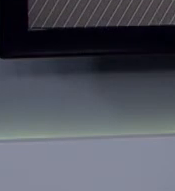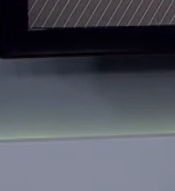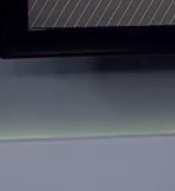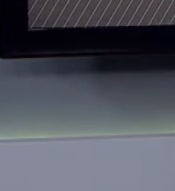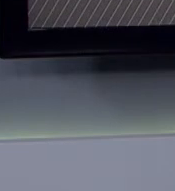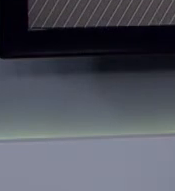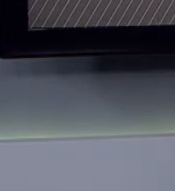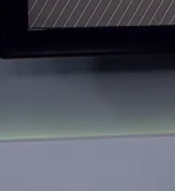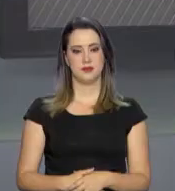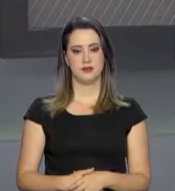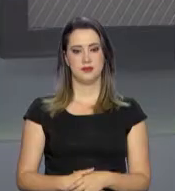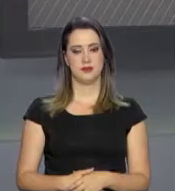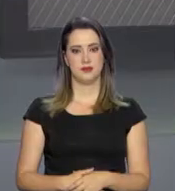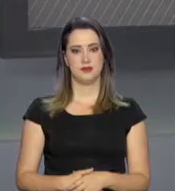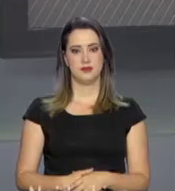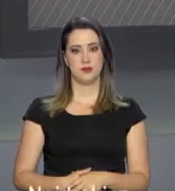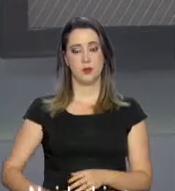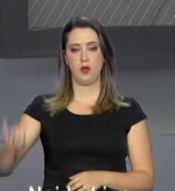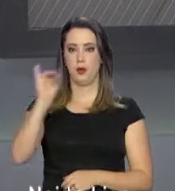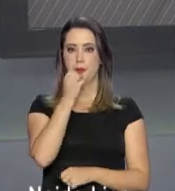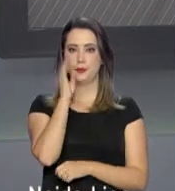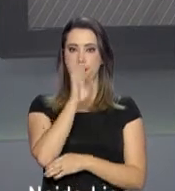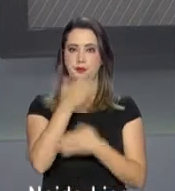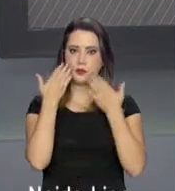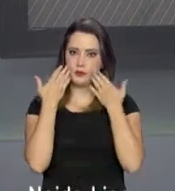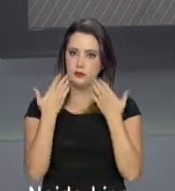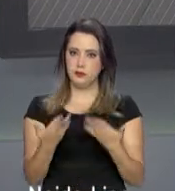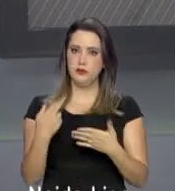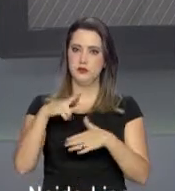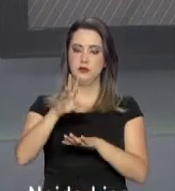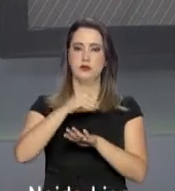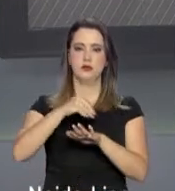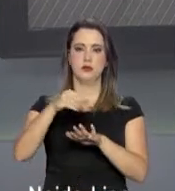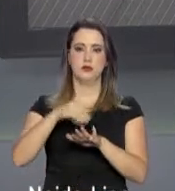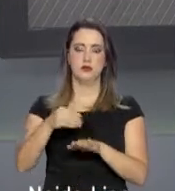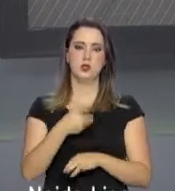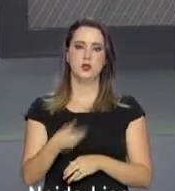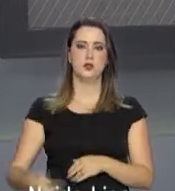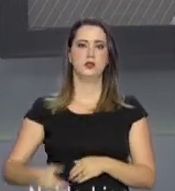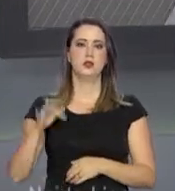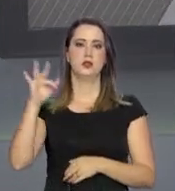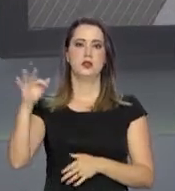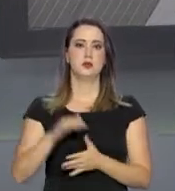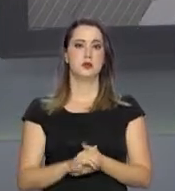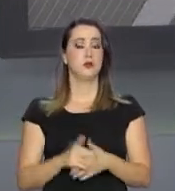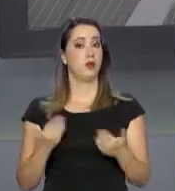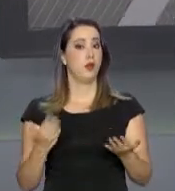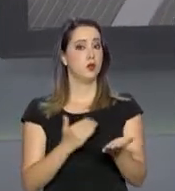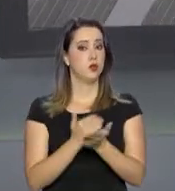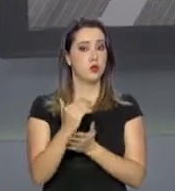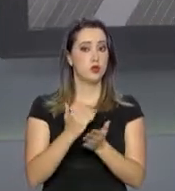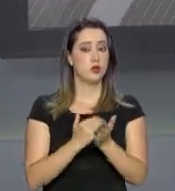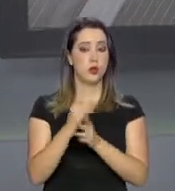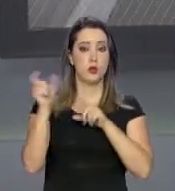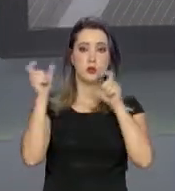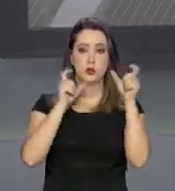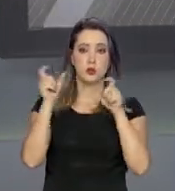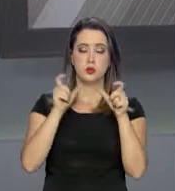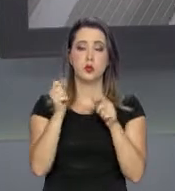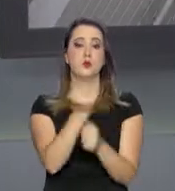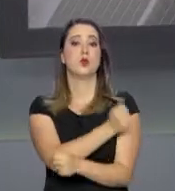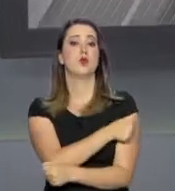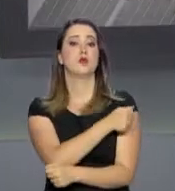Olá, boa tarde. Estamos de volta com o repórter NBR e as notícias do governo federal. E a gente começa com um alerta aos